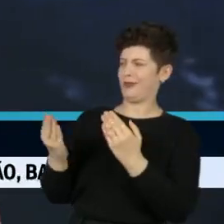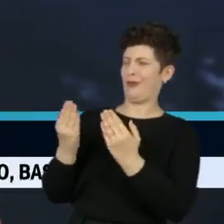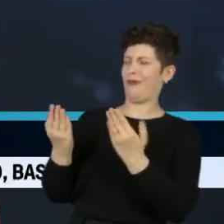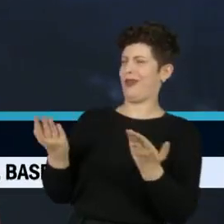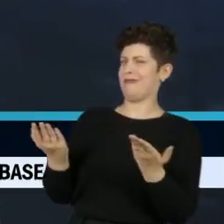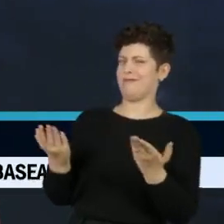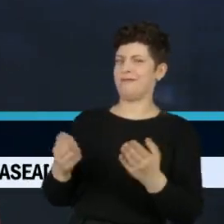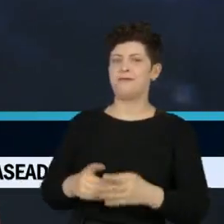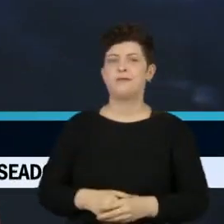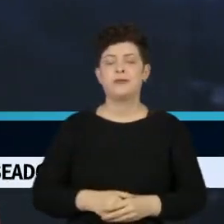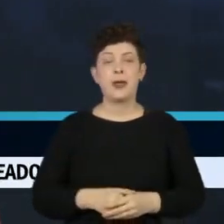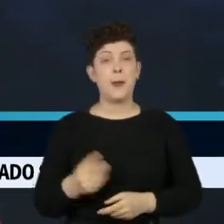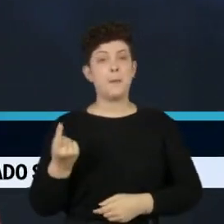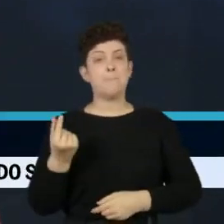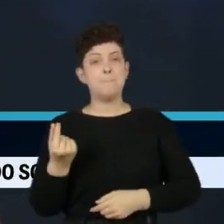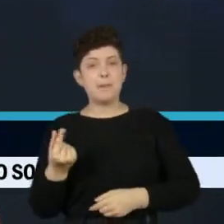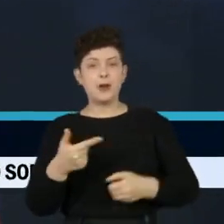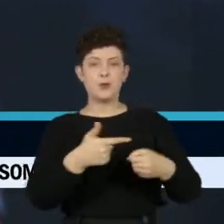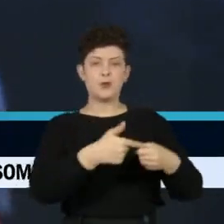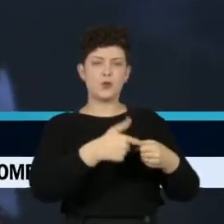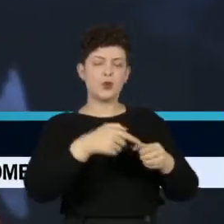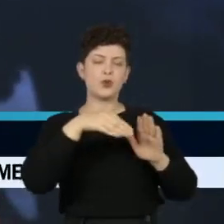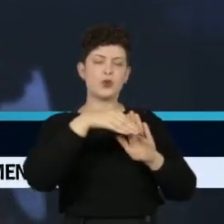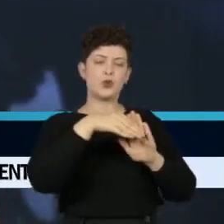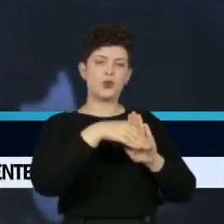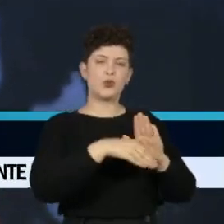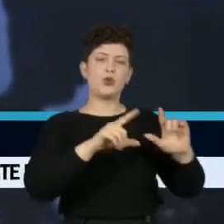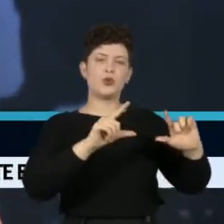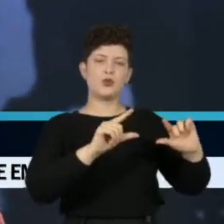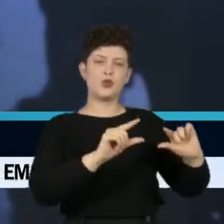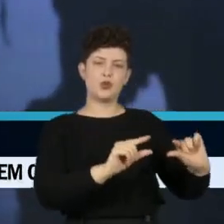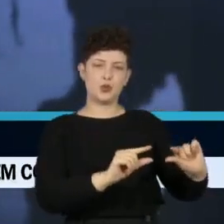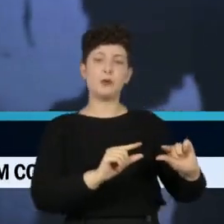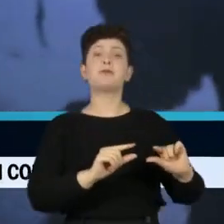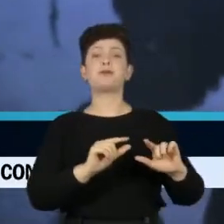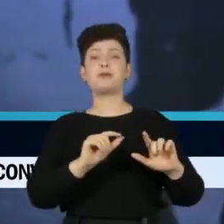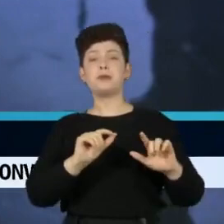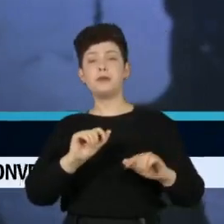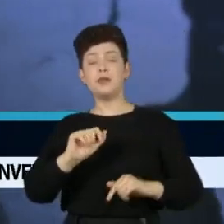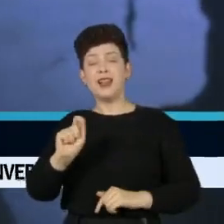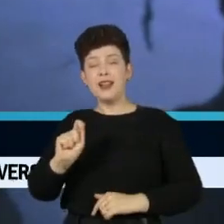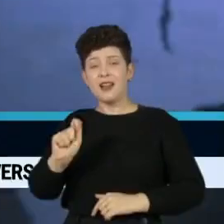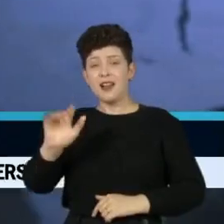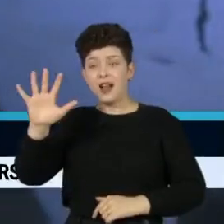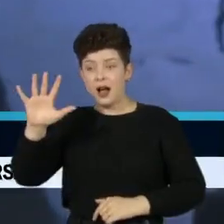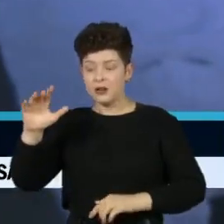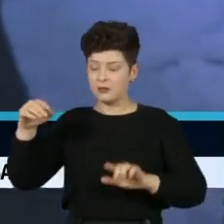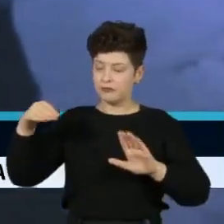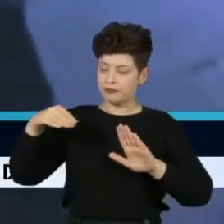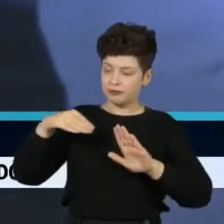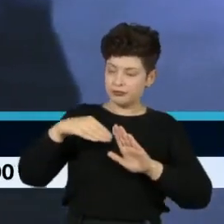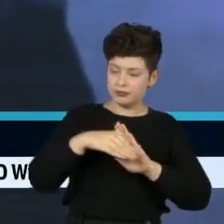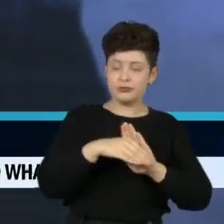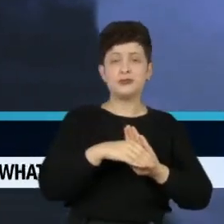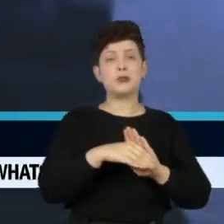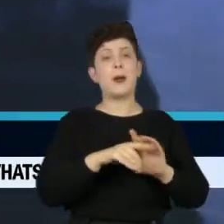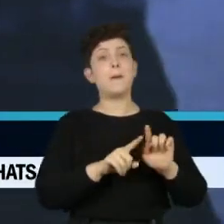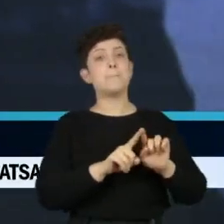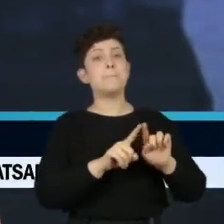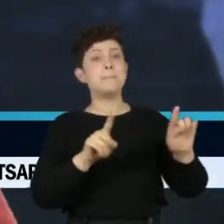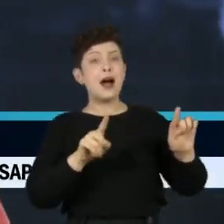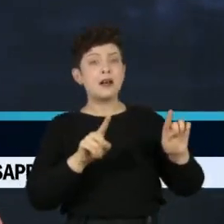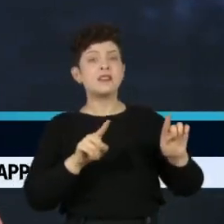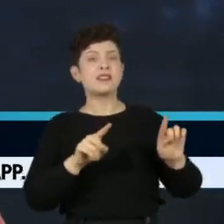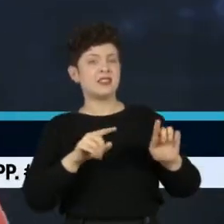A queda nos preços dos combustíveis fez a prévia da inflação oficial registrar a menor taxa da história desse índice. Mas a